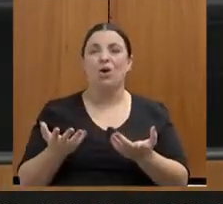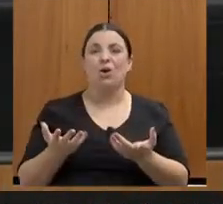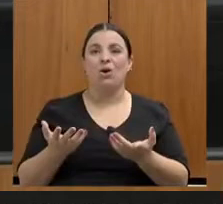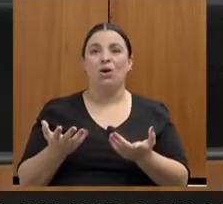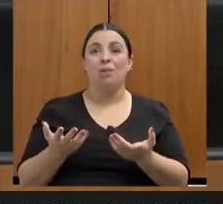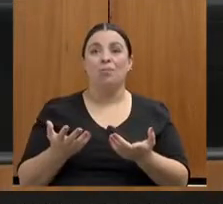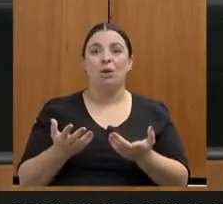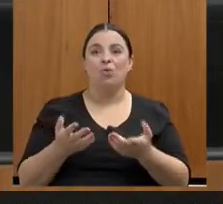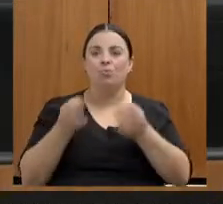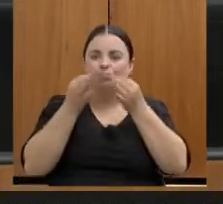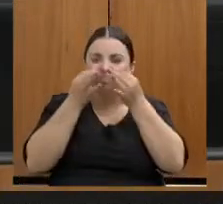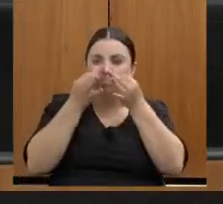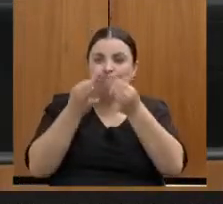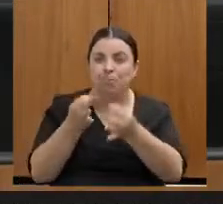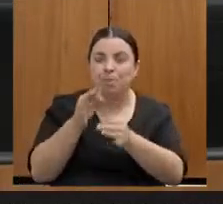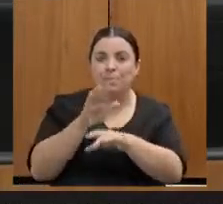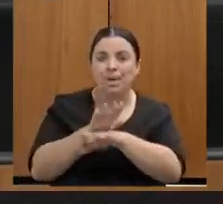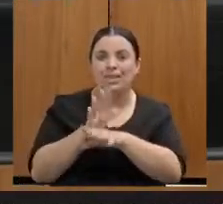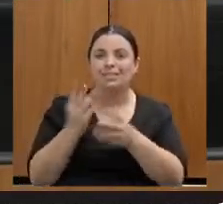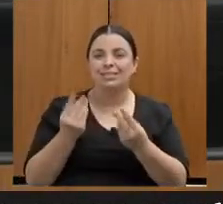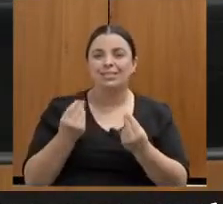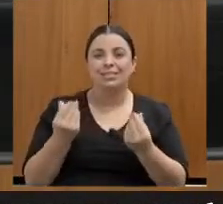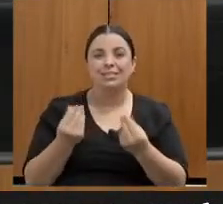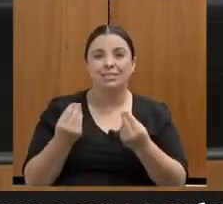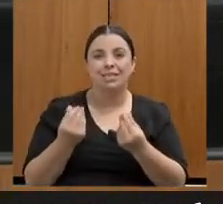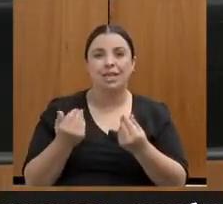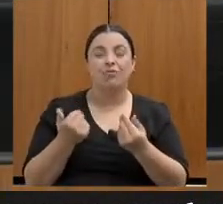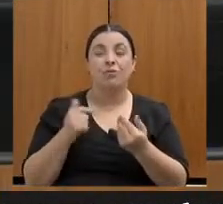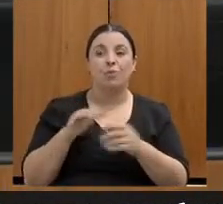escuta mais direcionada dos seus atendimentos.